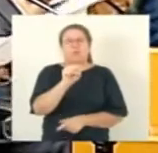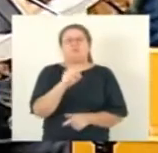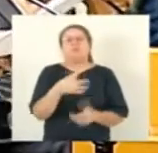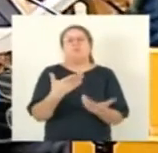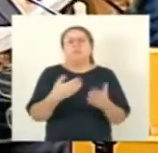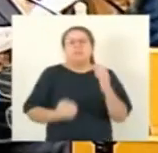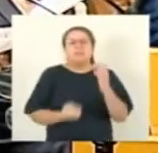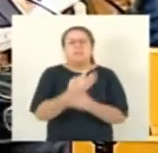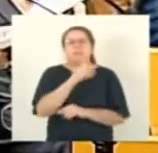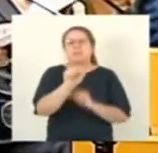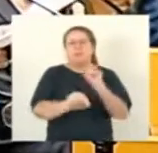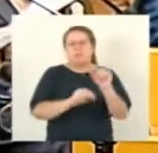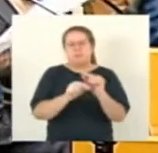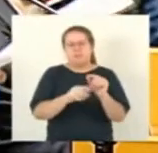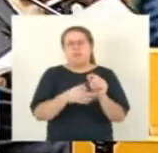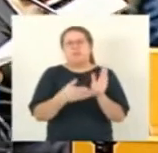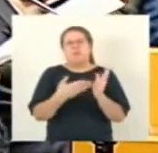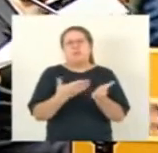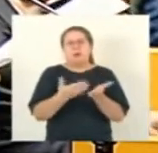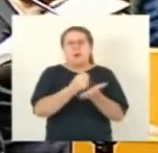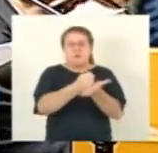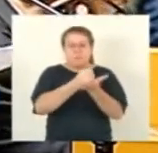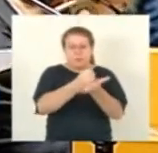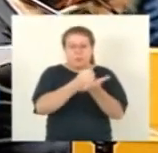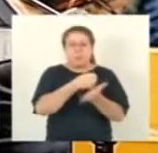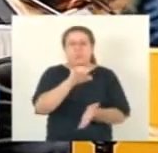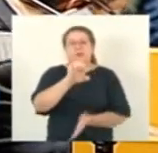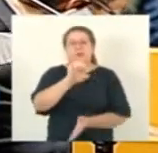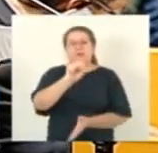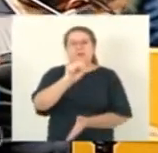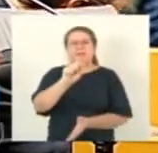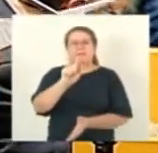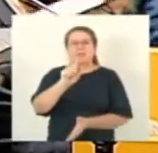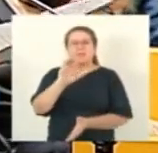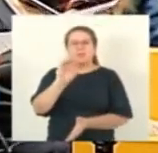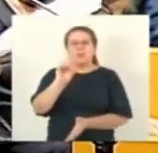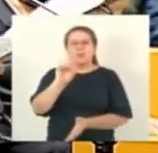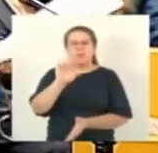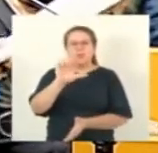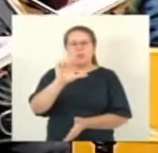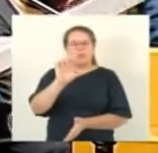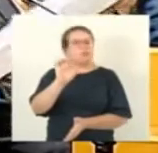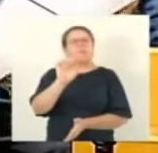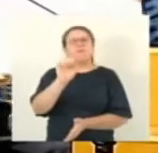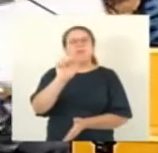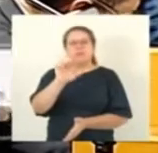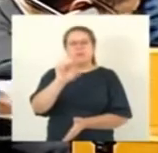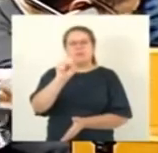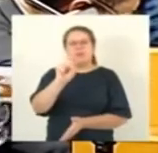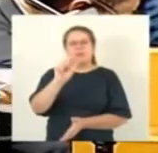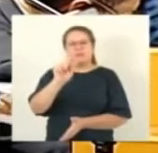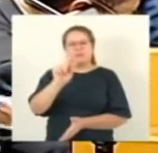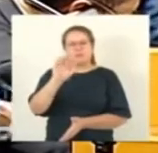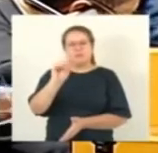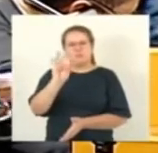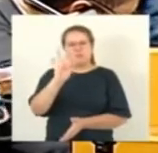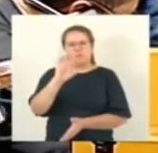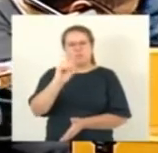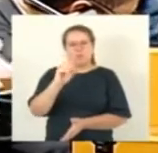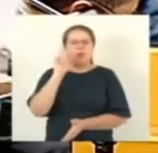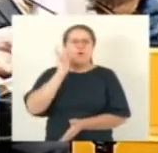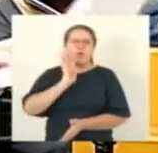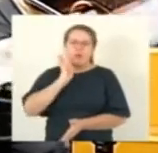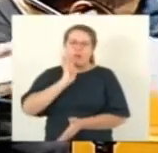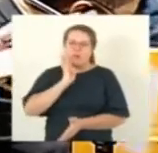saneamento social, esgoto legal. Nós vamos falar, depois, na fase das comunicações, a respeito desse projeto de